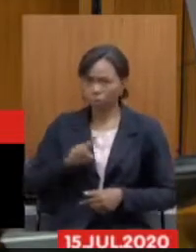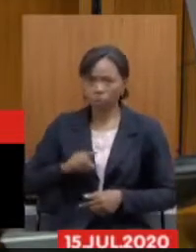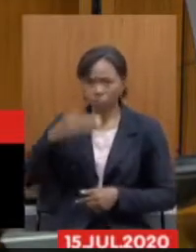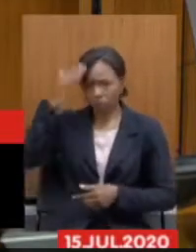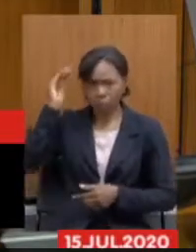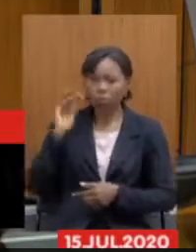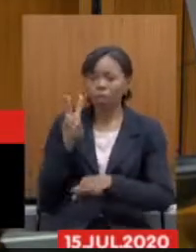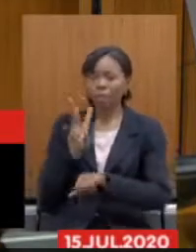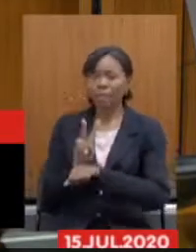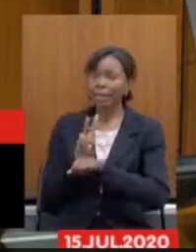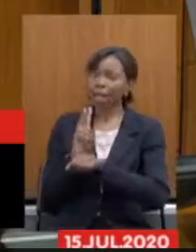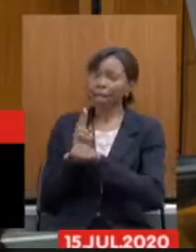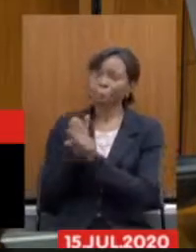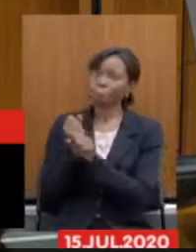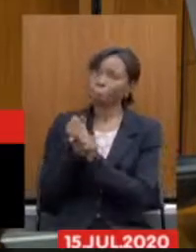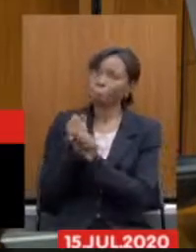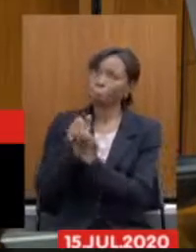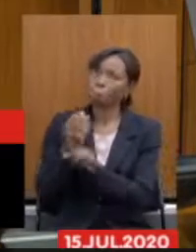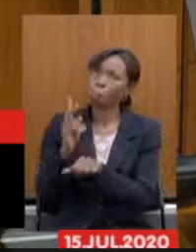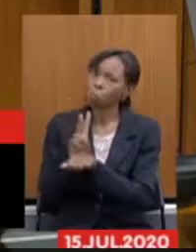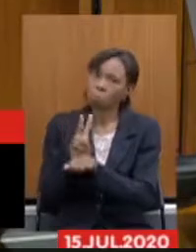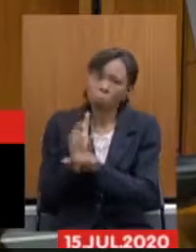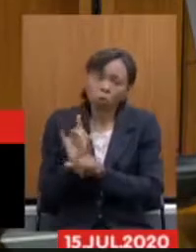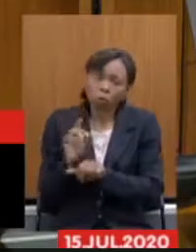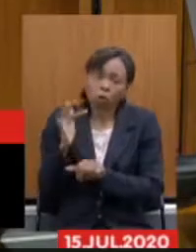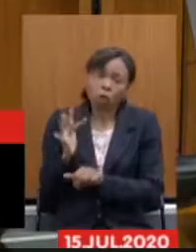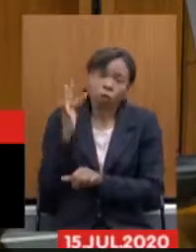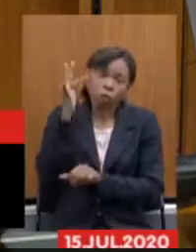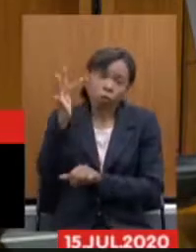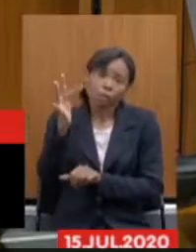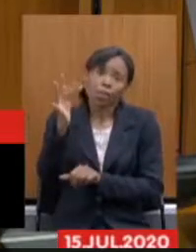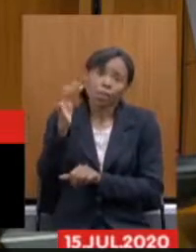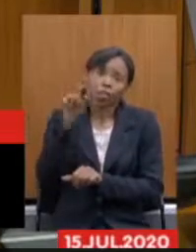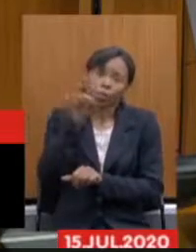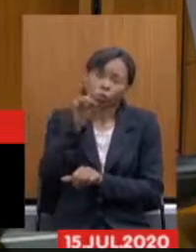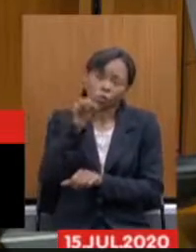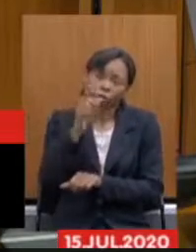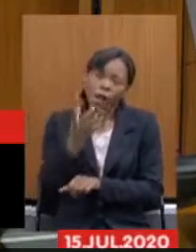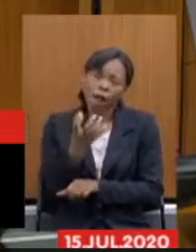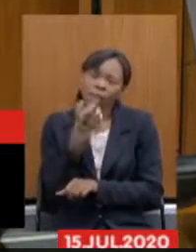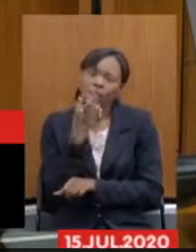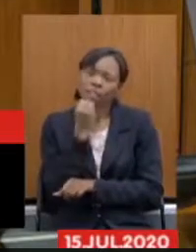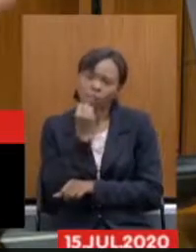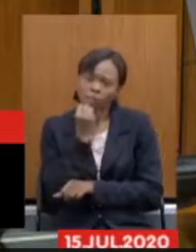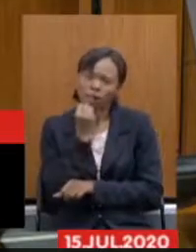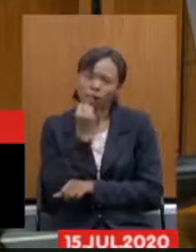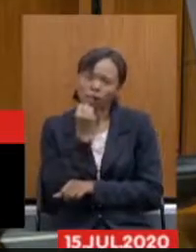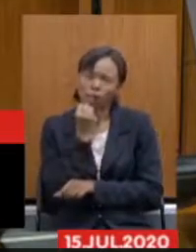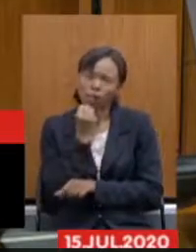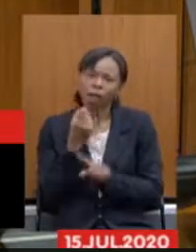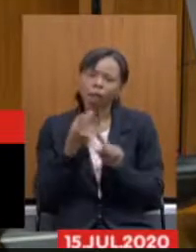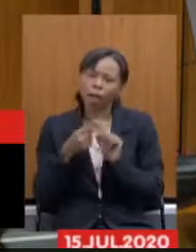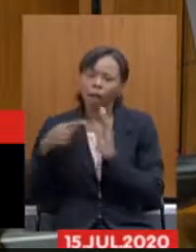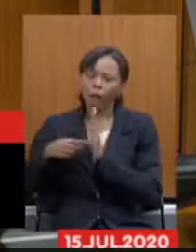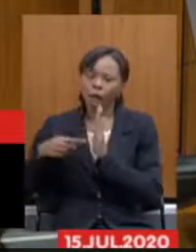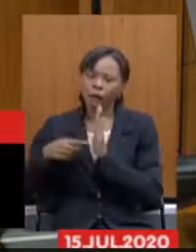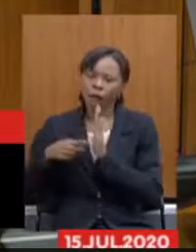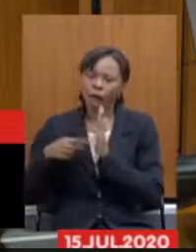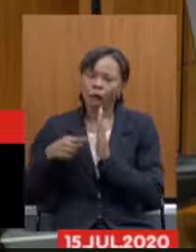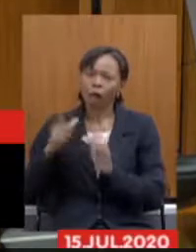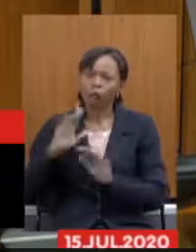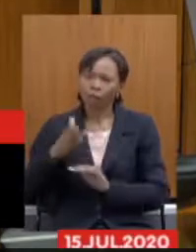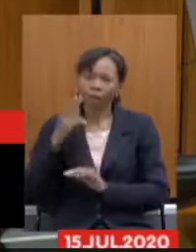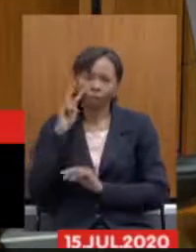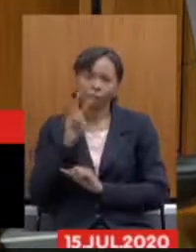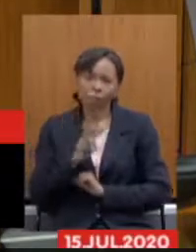temporário porque futuramente provavelmente o senhor estará lucrando como várias denúncias que eu apurei da